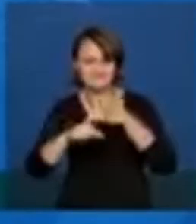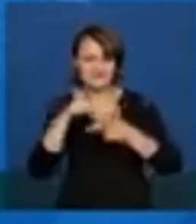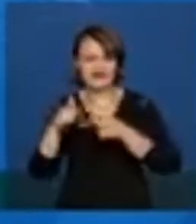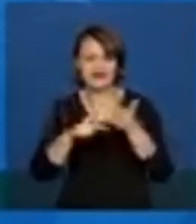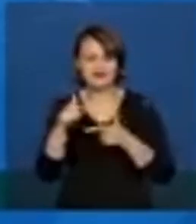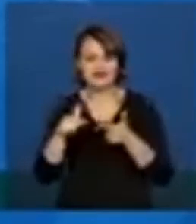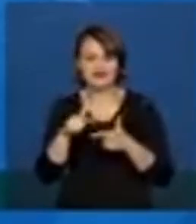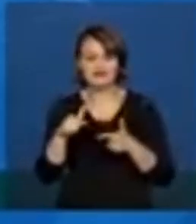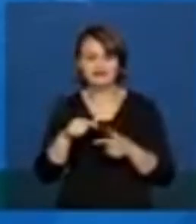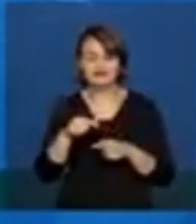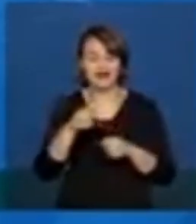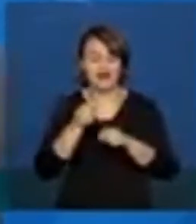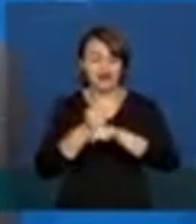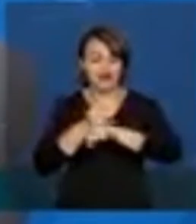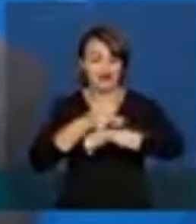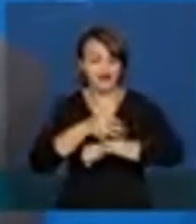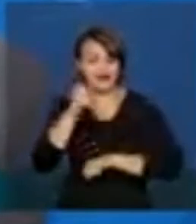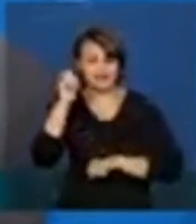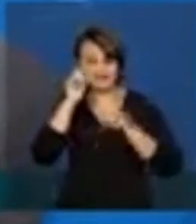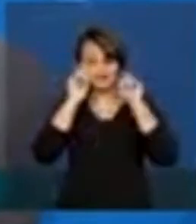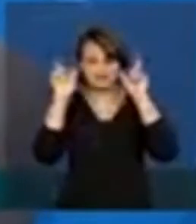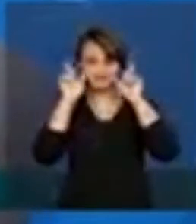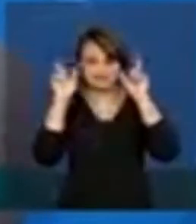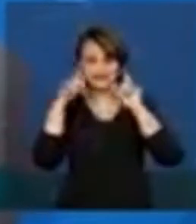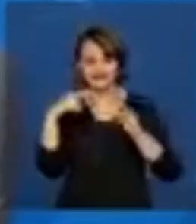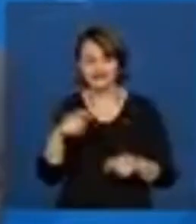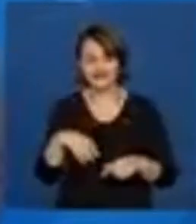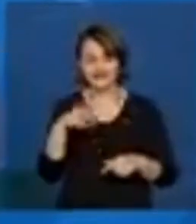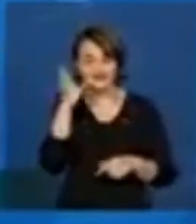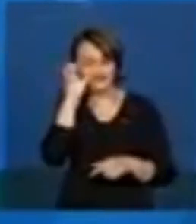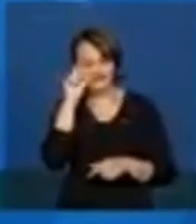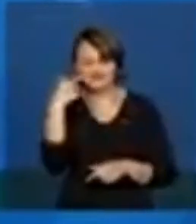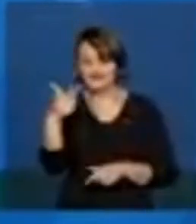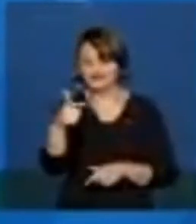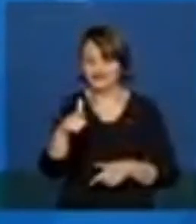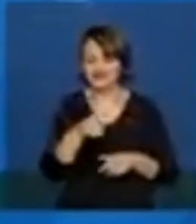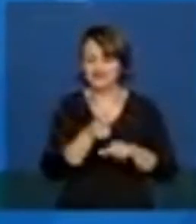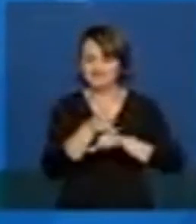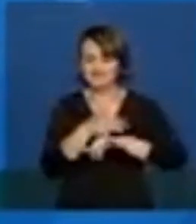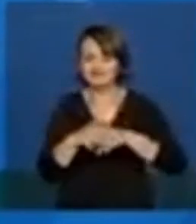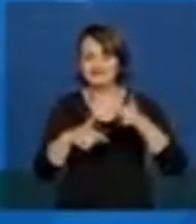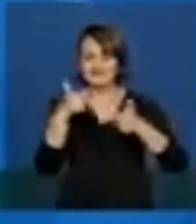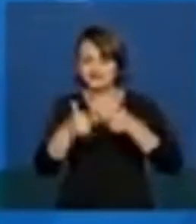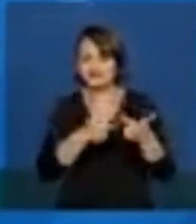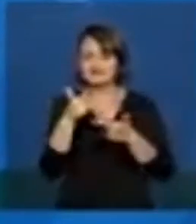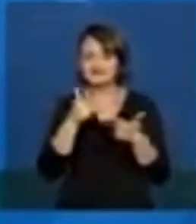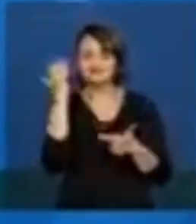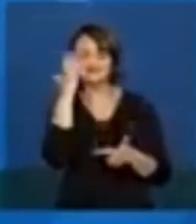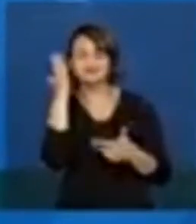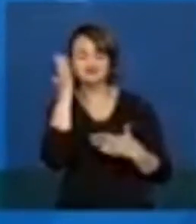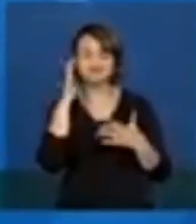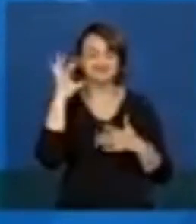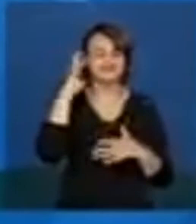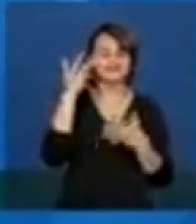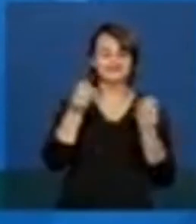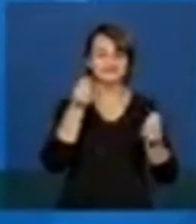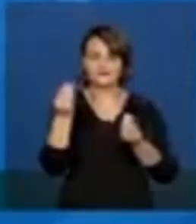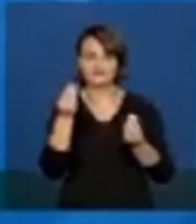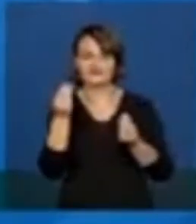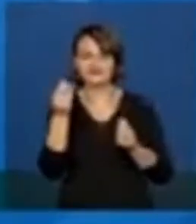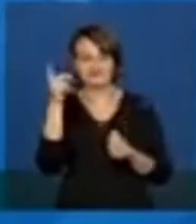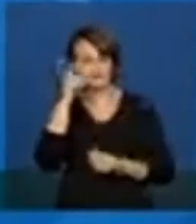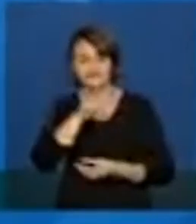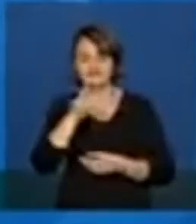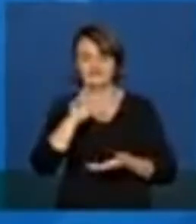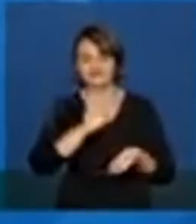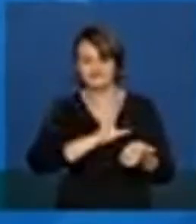acordados, muitas noites acordadas com a gente aqui da Cidadania, tentando encontrar a melhor maneira de entregar esse recurso